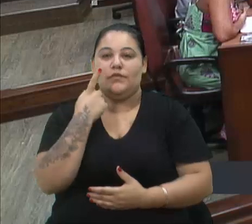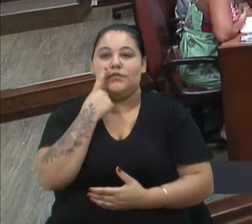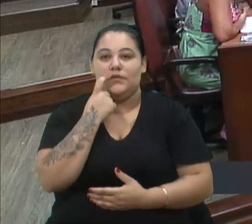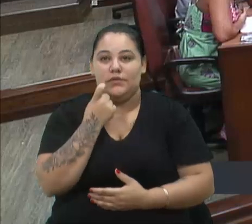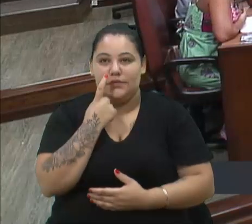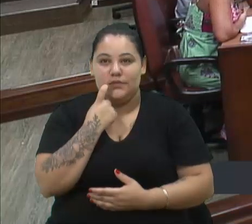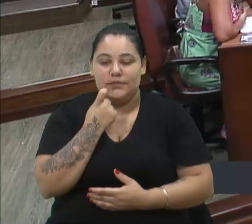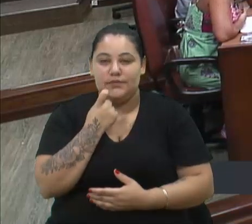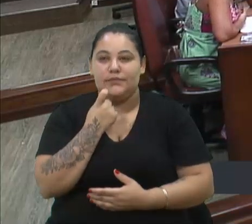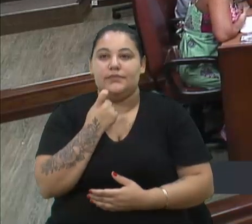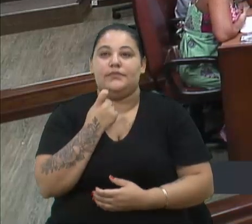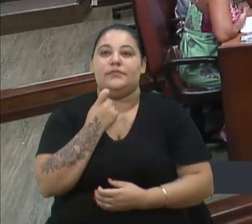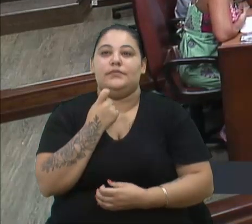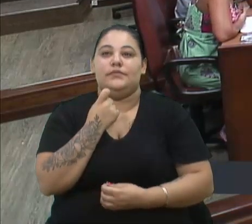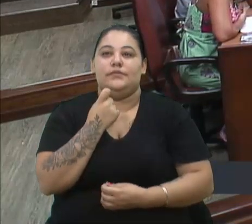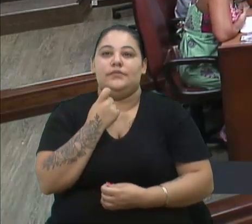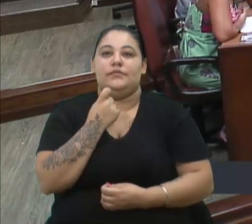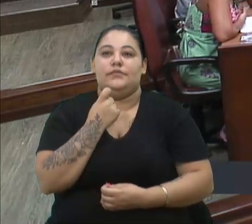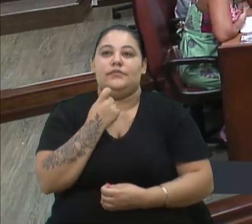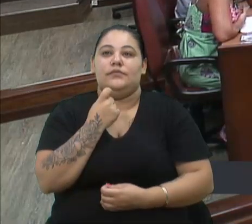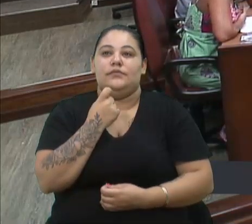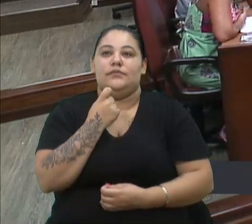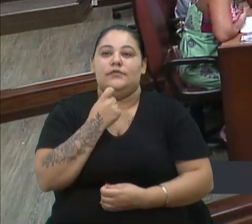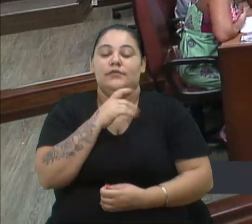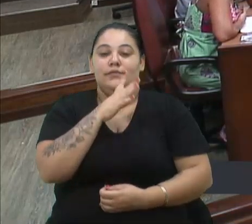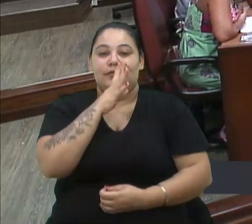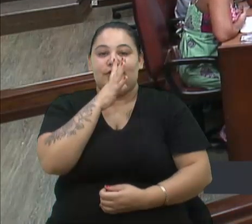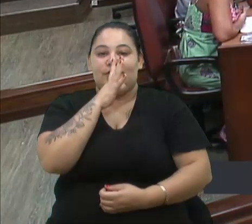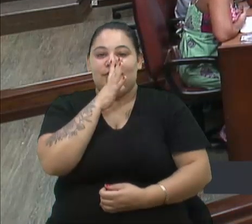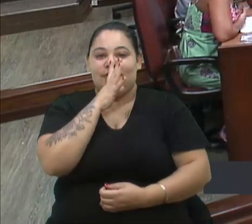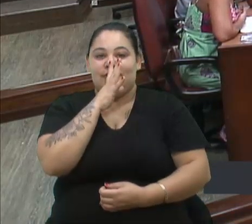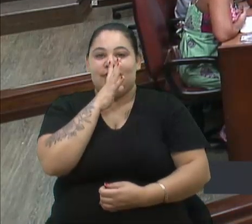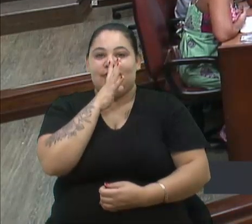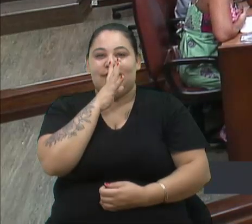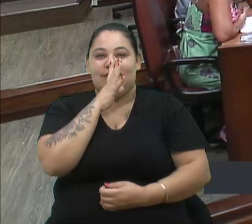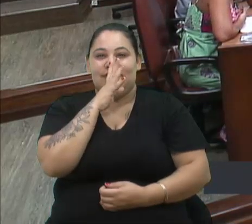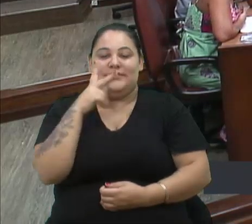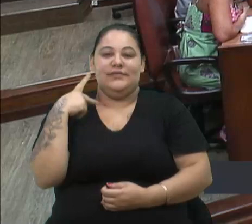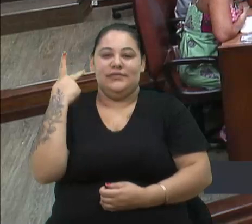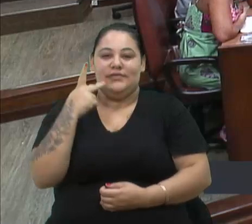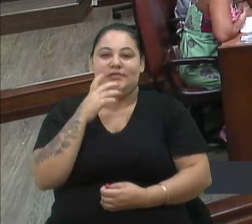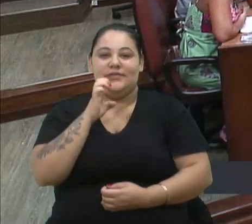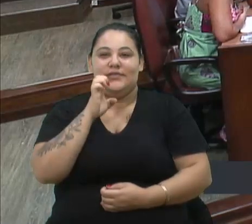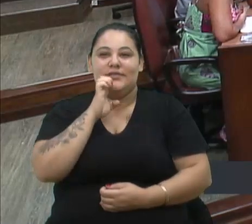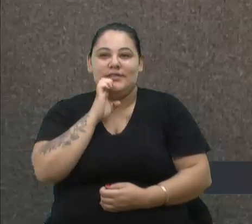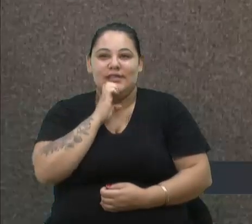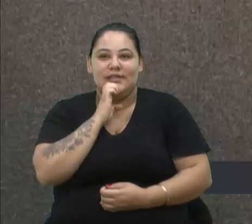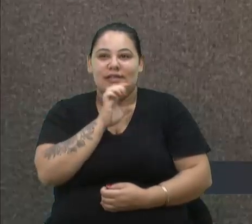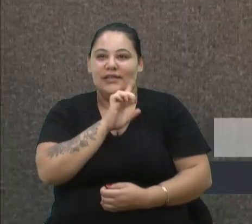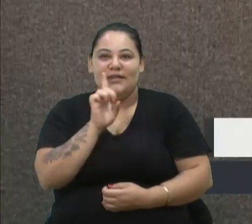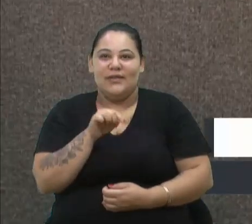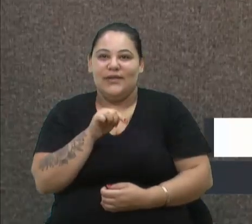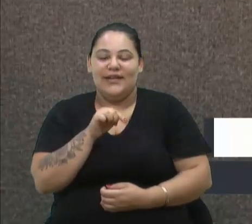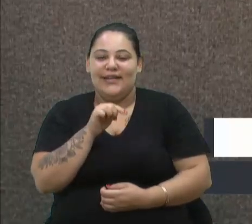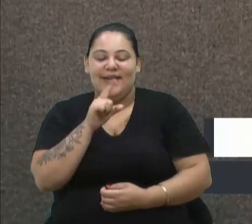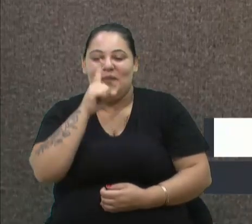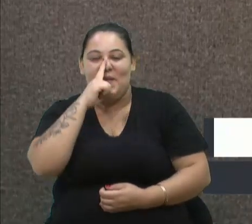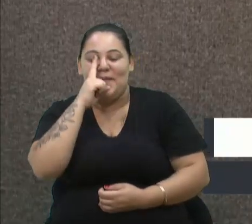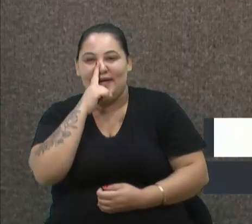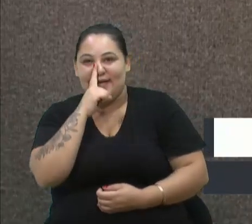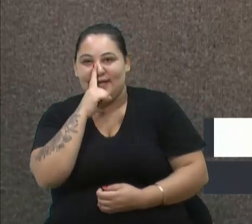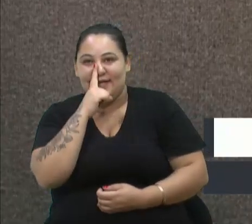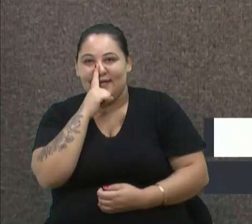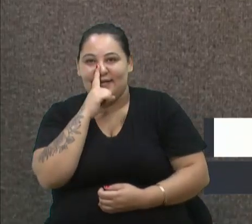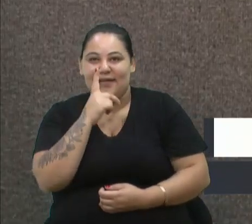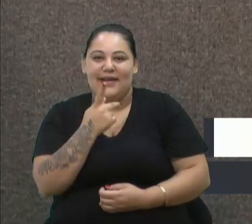e fico impressionada com a vereadora Estela, né, ela não é mãe e ela